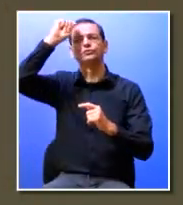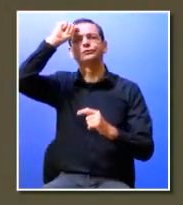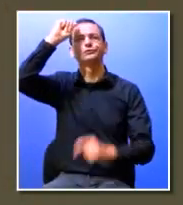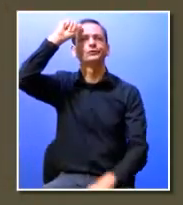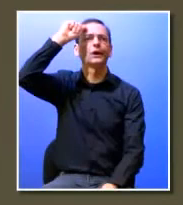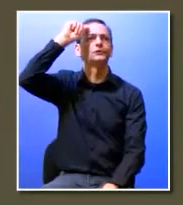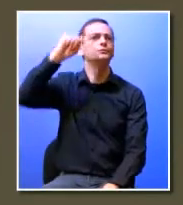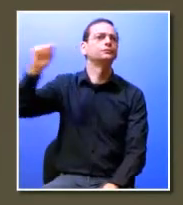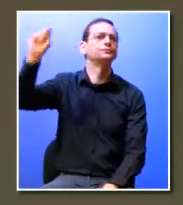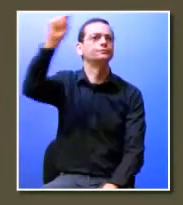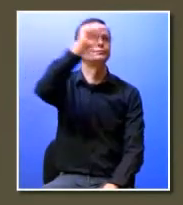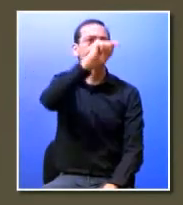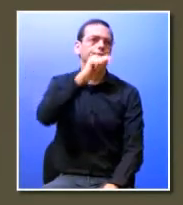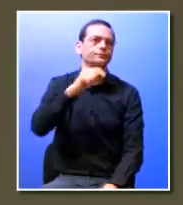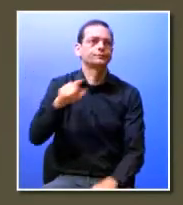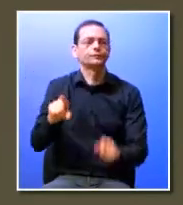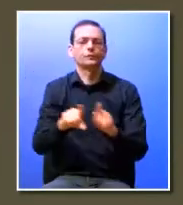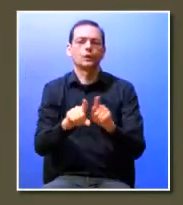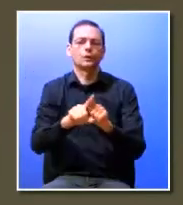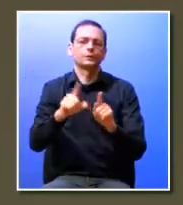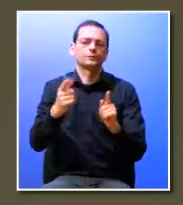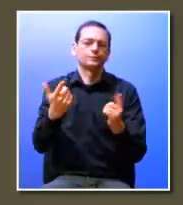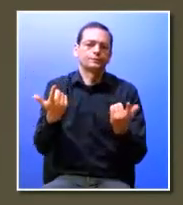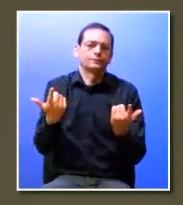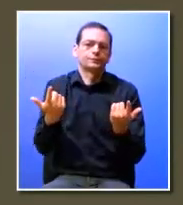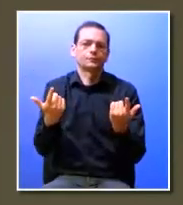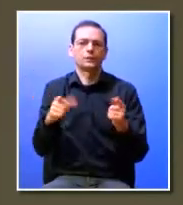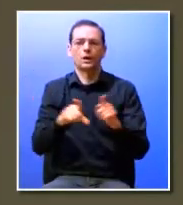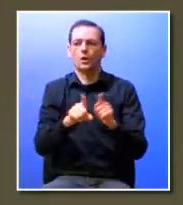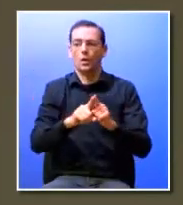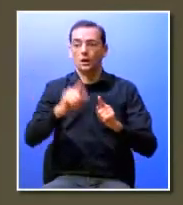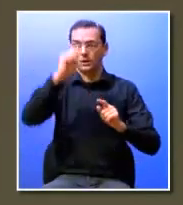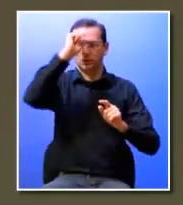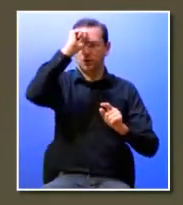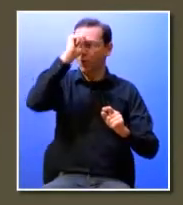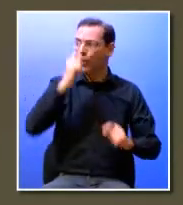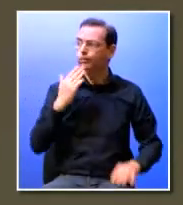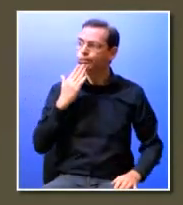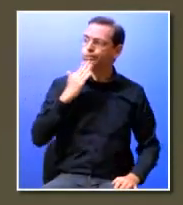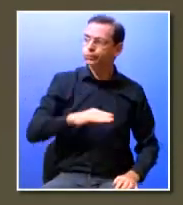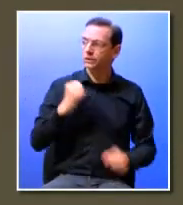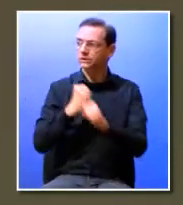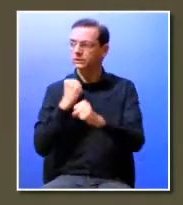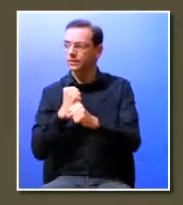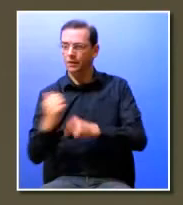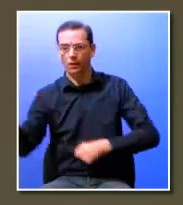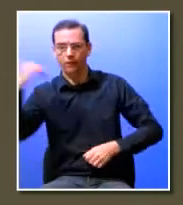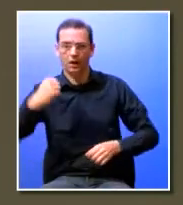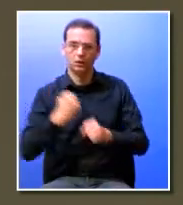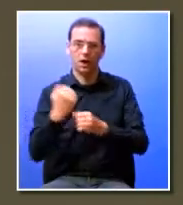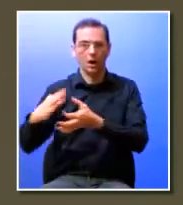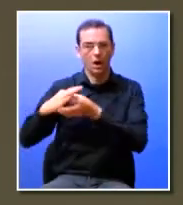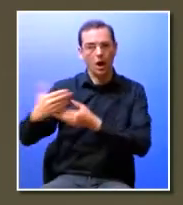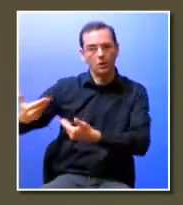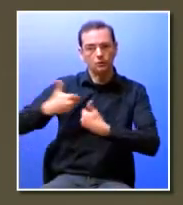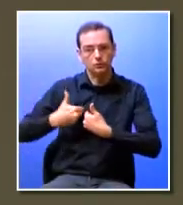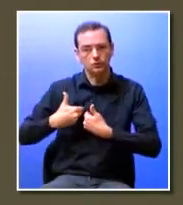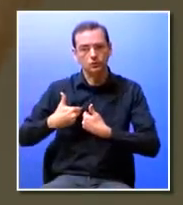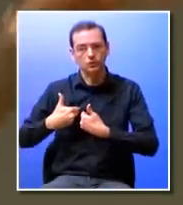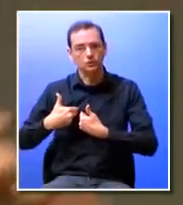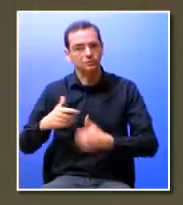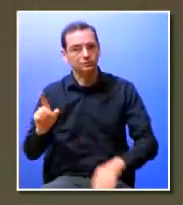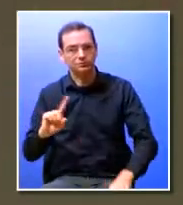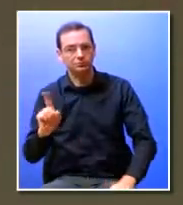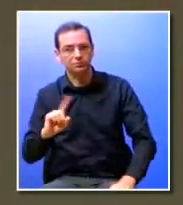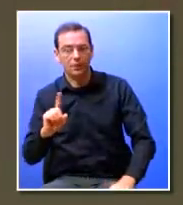e se calhar em muitas entidades são ou por algumas pessoas são como forças de trabalho ou como estratégias de employer branding os estágios claro que